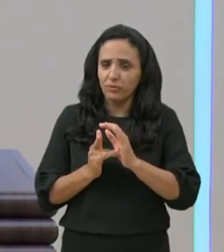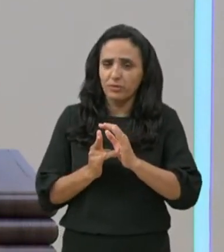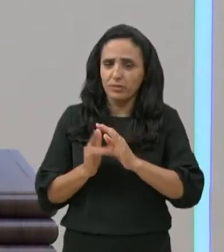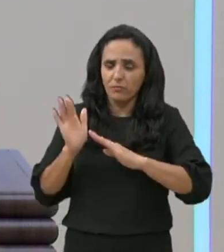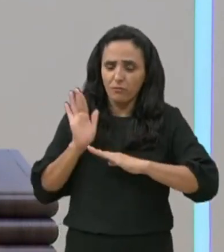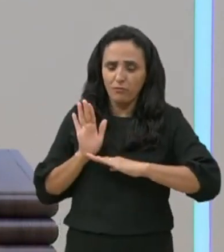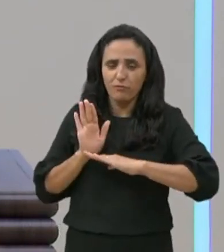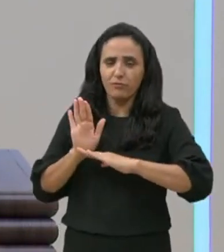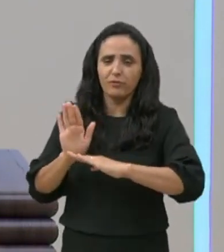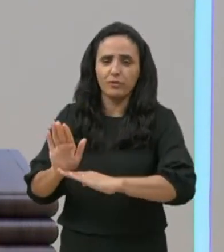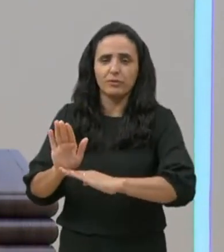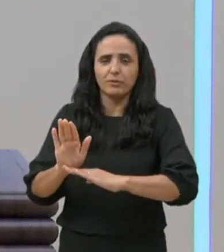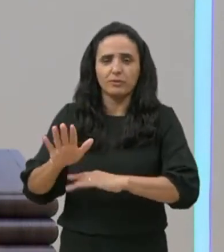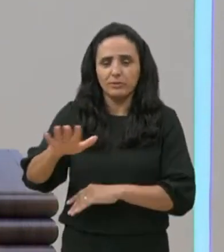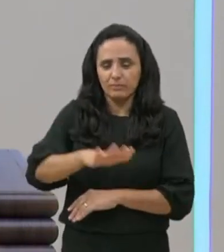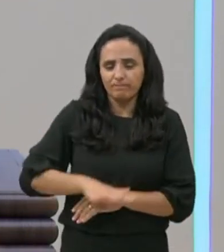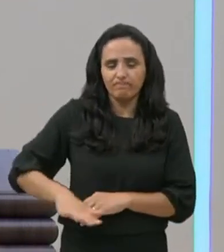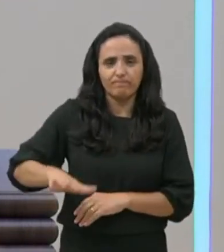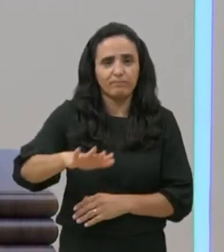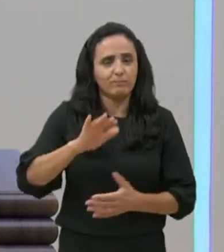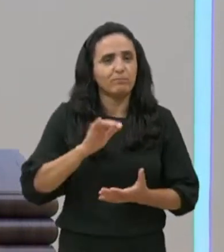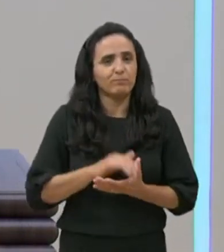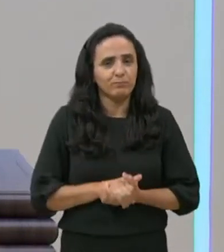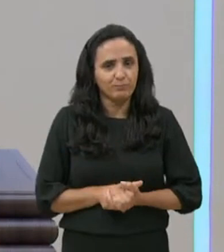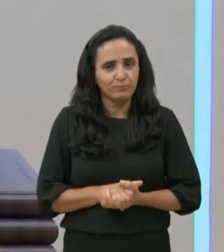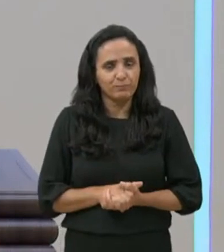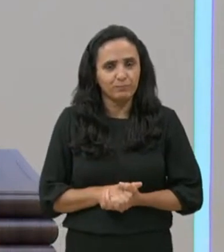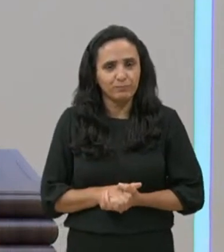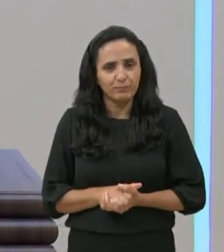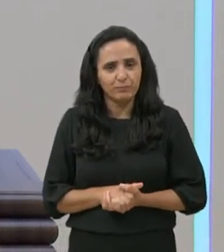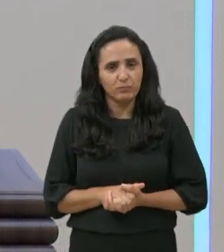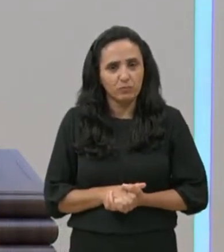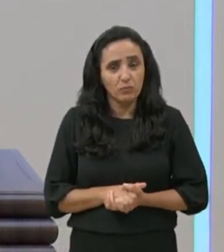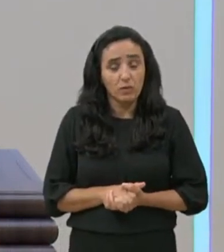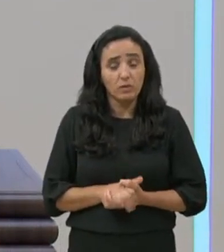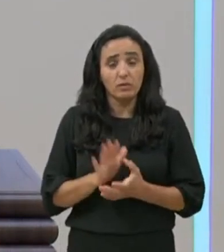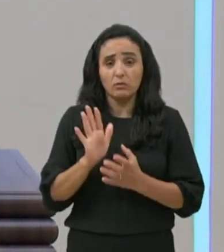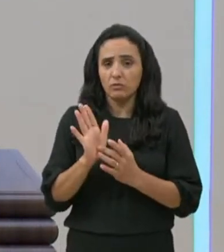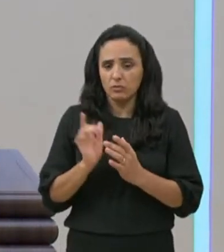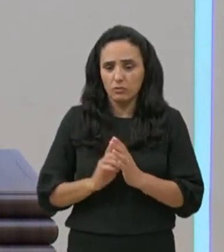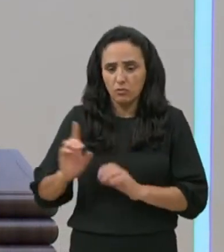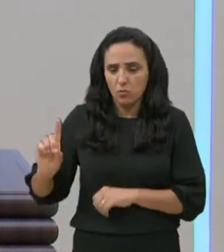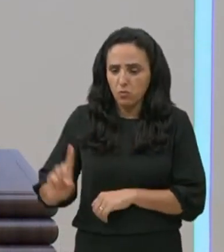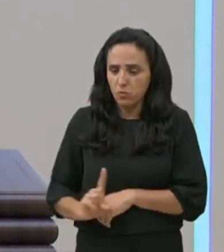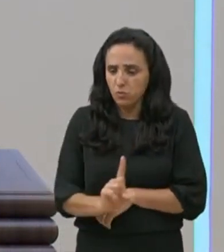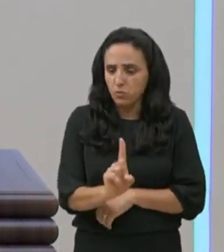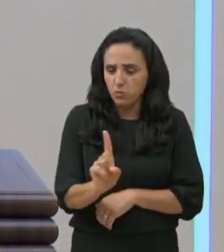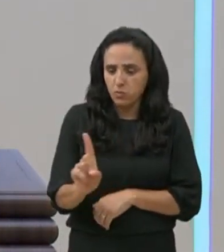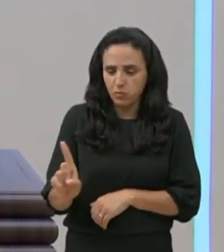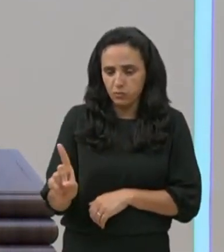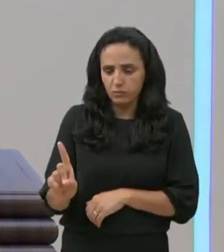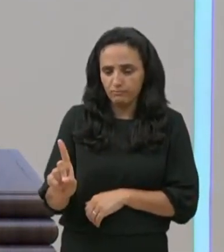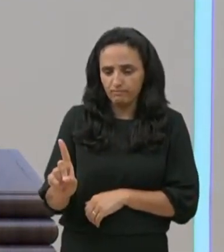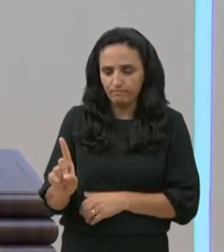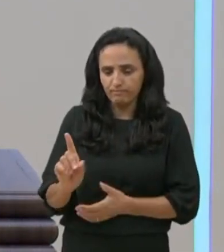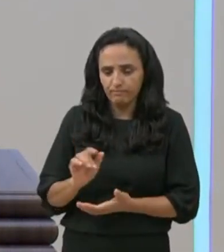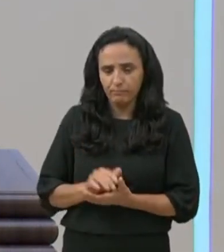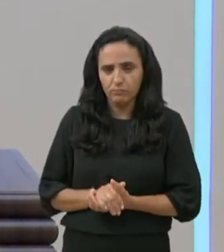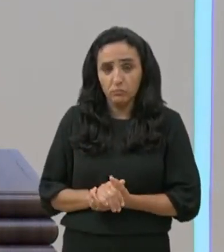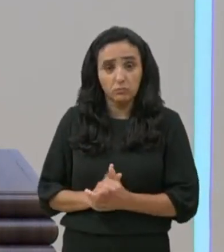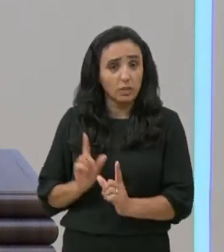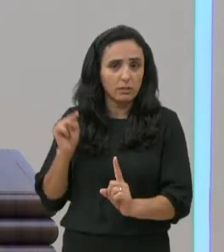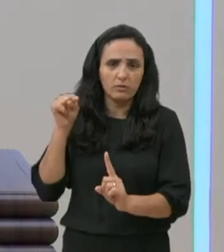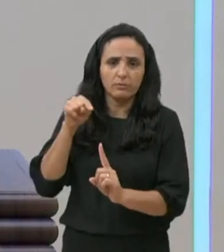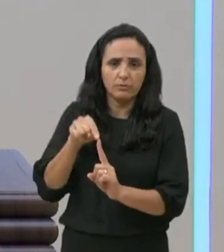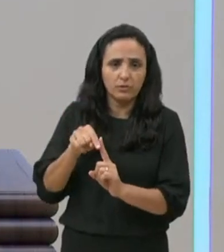judeus, daqueles anciãos, e segue para a casa, daquele centurião, com o